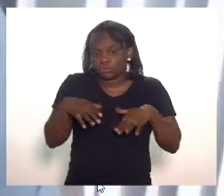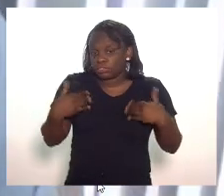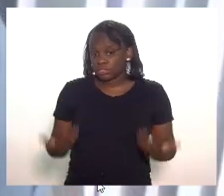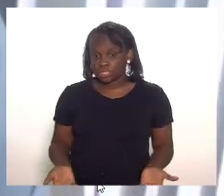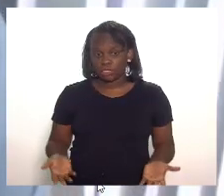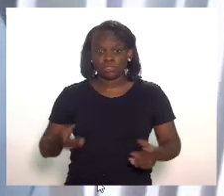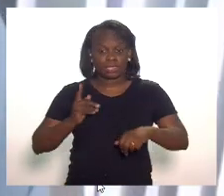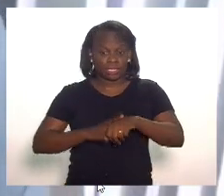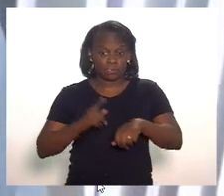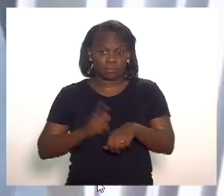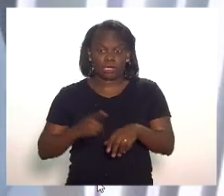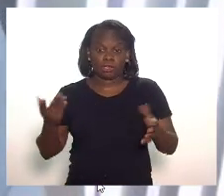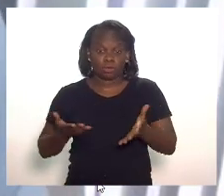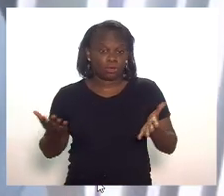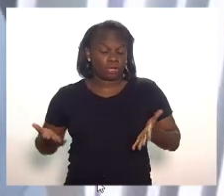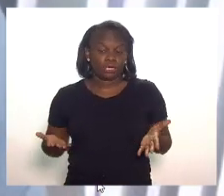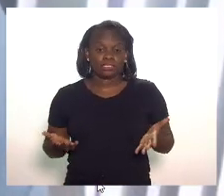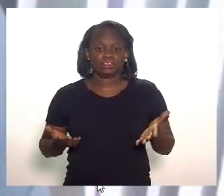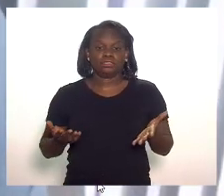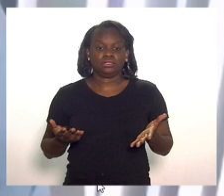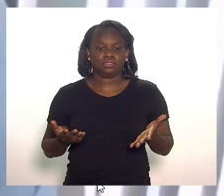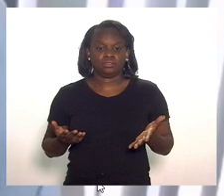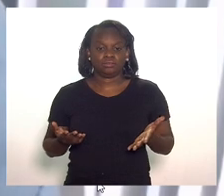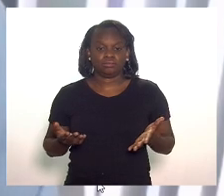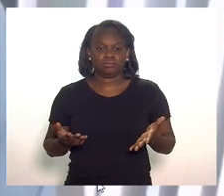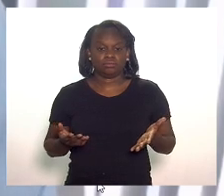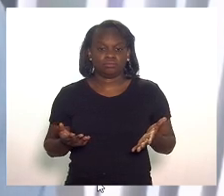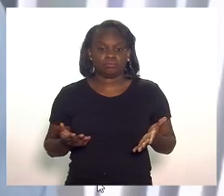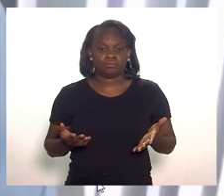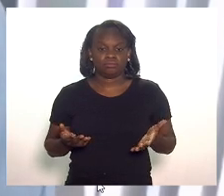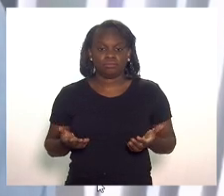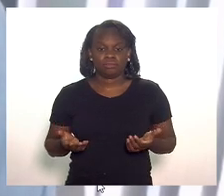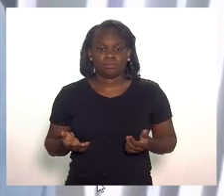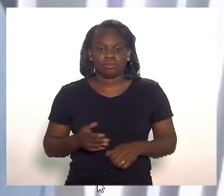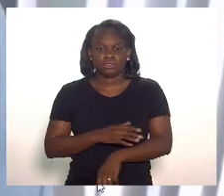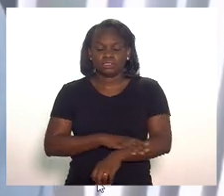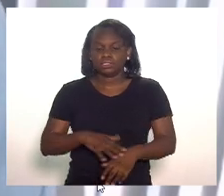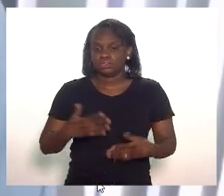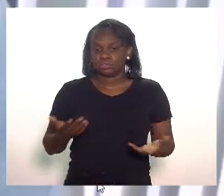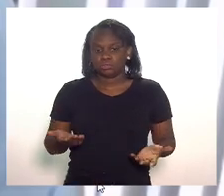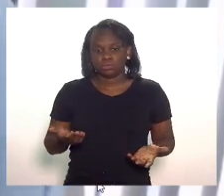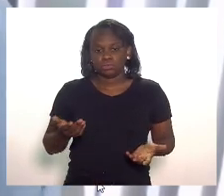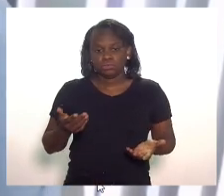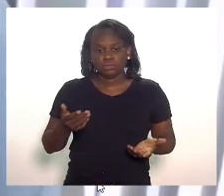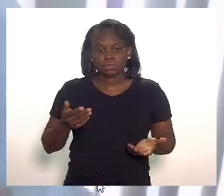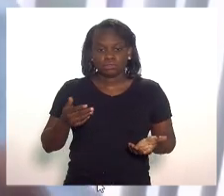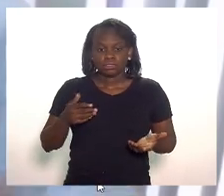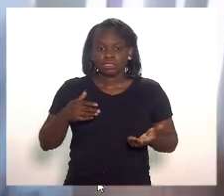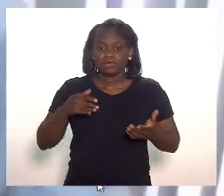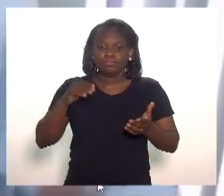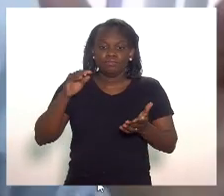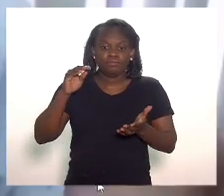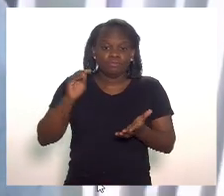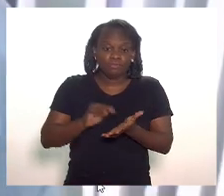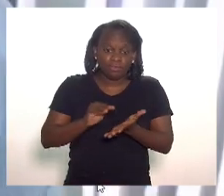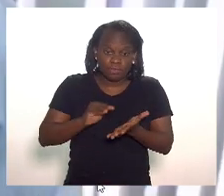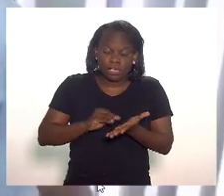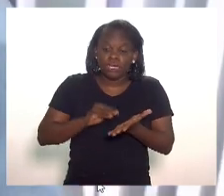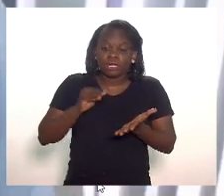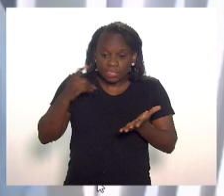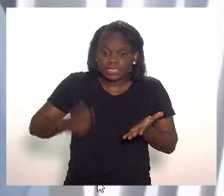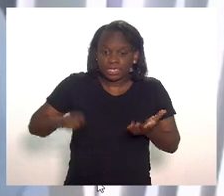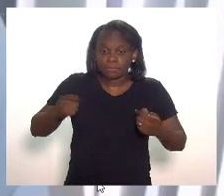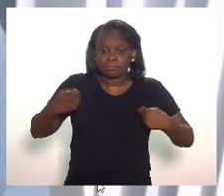nesse momento o que não o que não o que não digamos abunda é justamente conversar